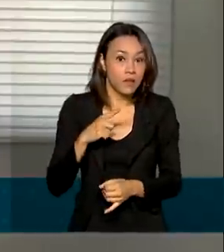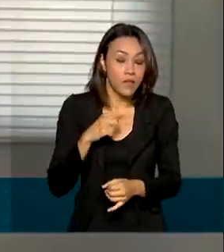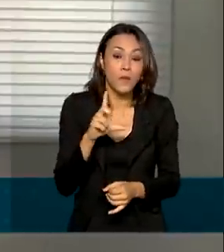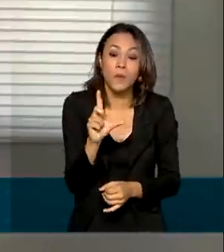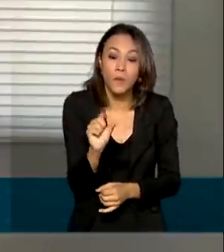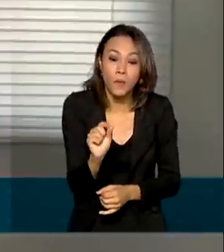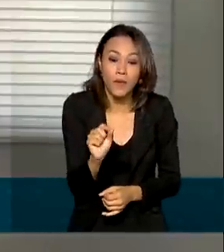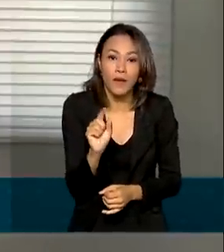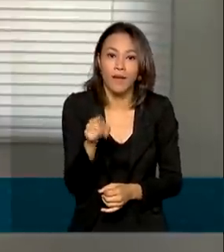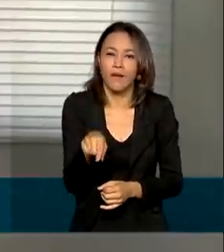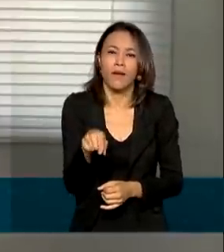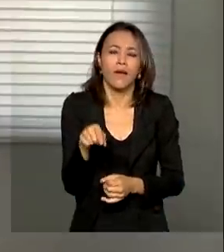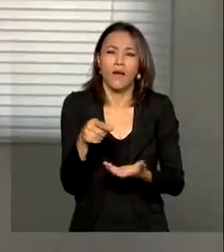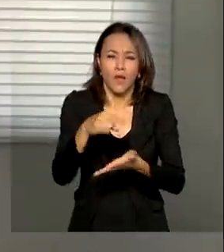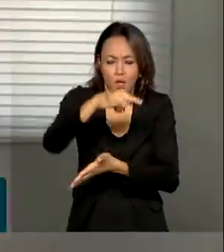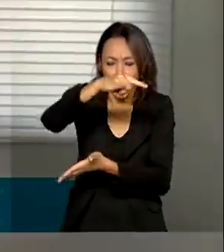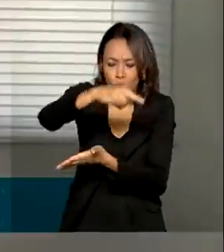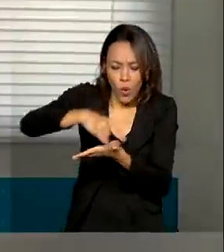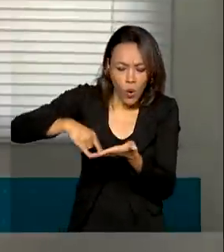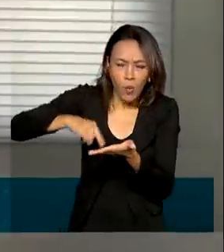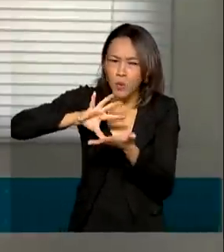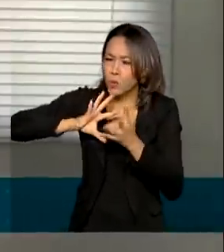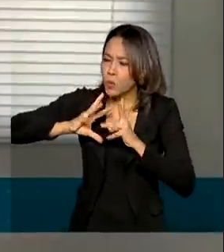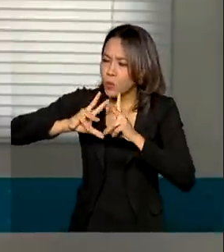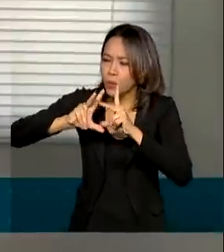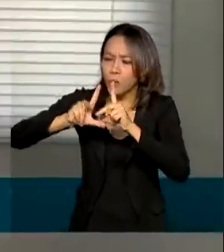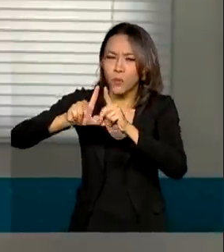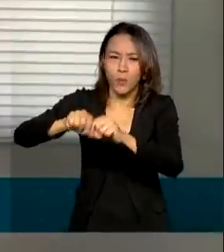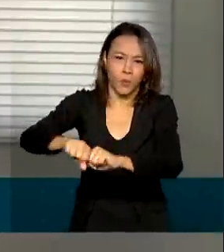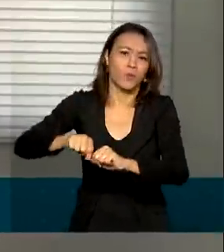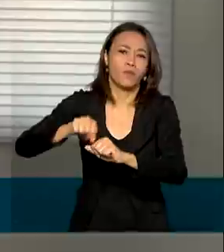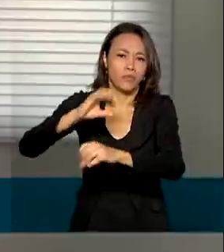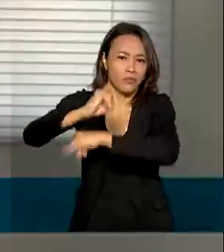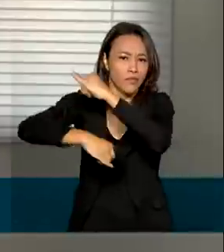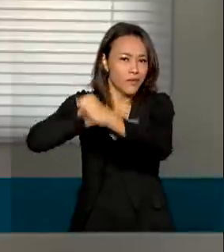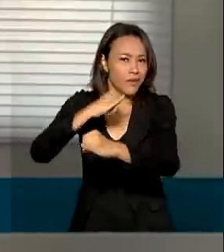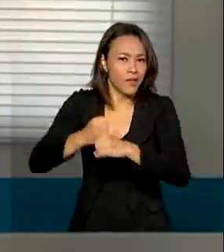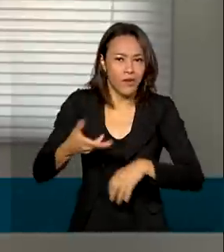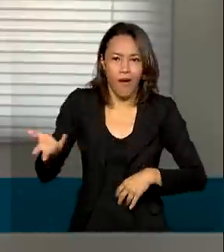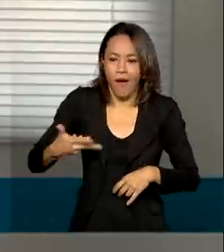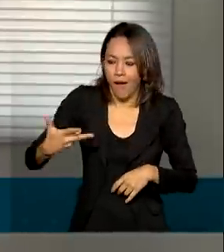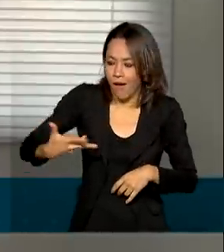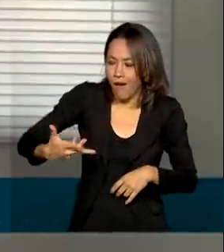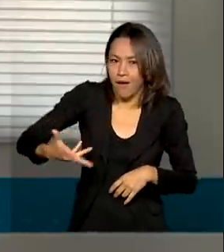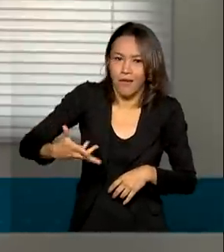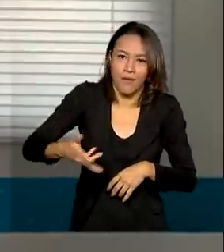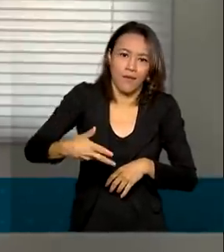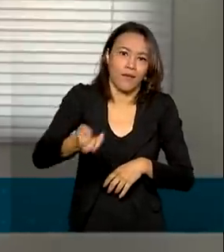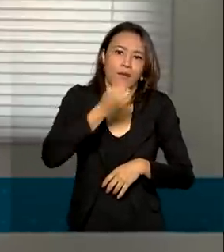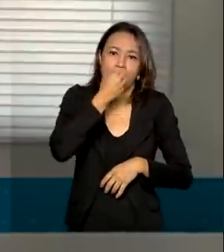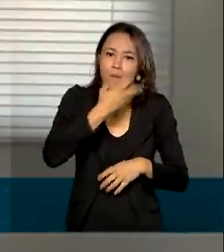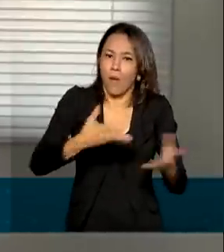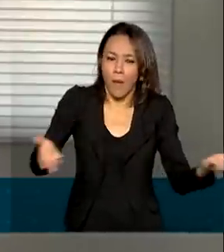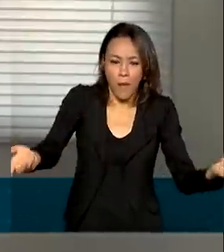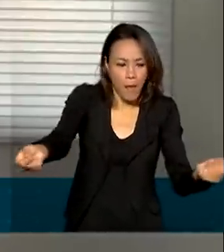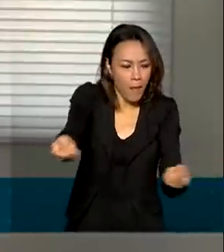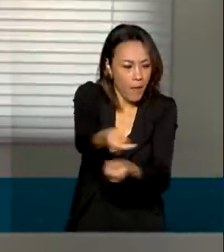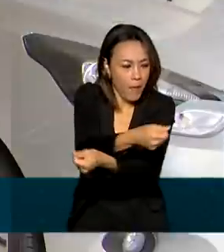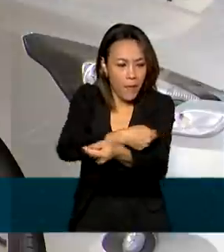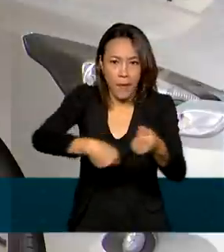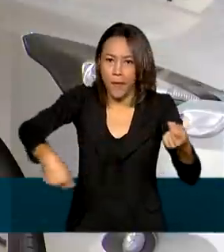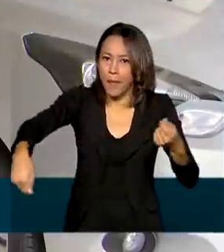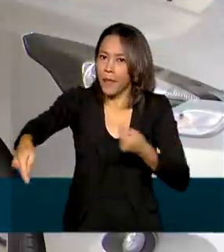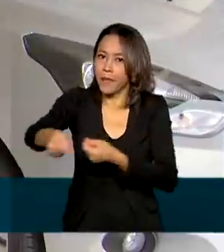emissão eletrônica de todos os documentos, o que aumenta a velocidade dos negócios feitos nas